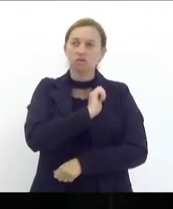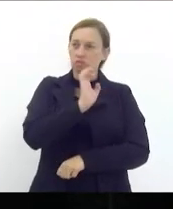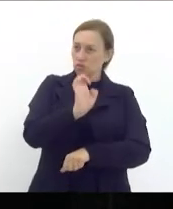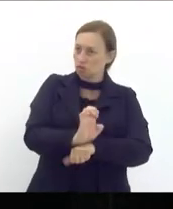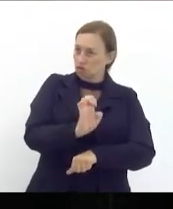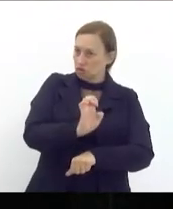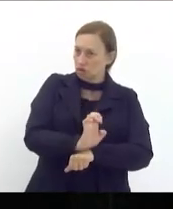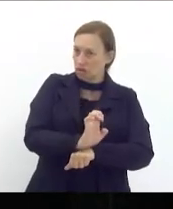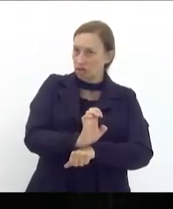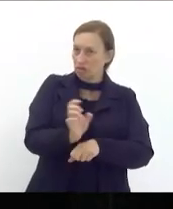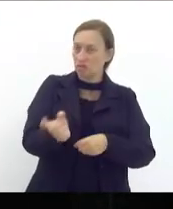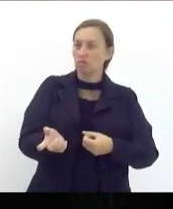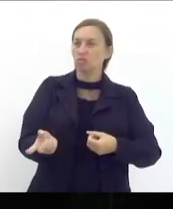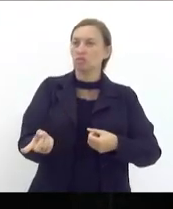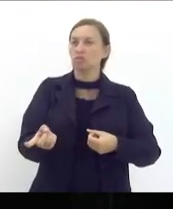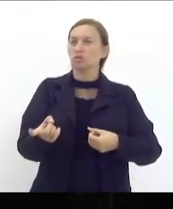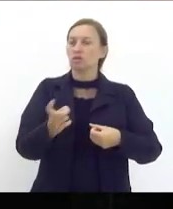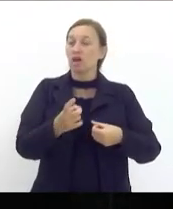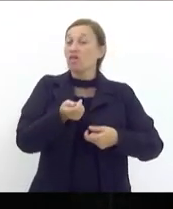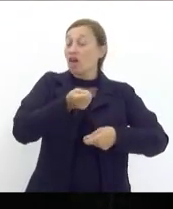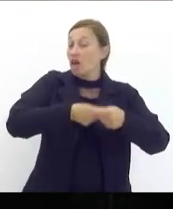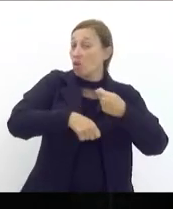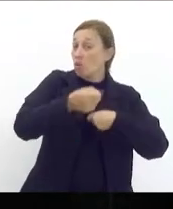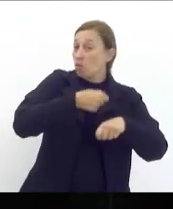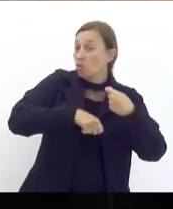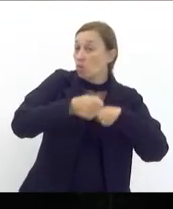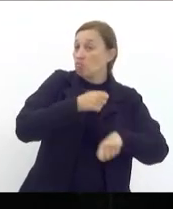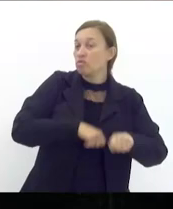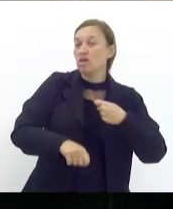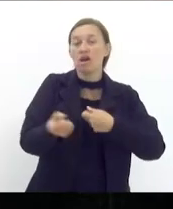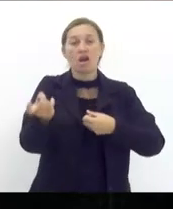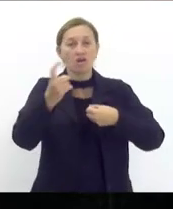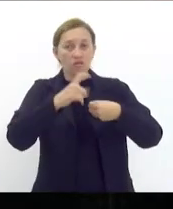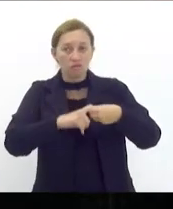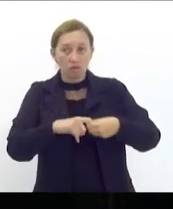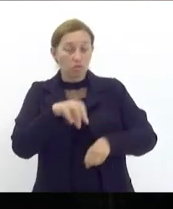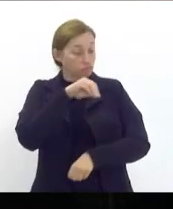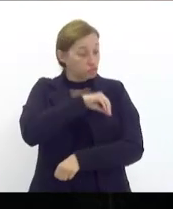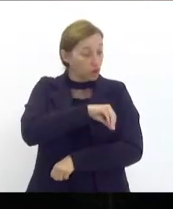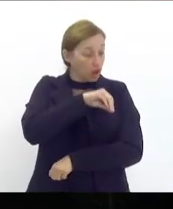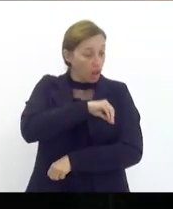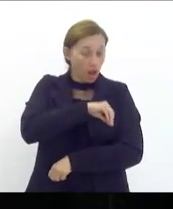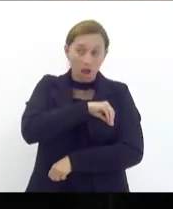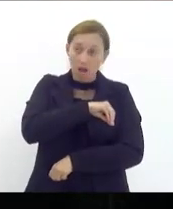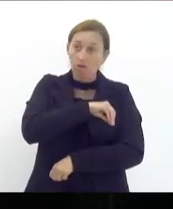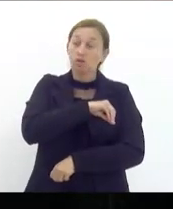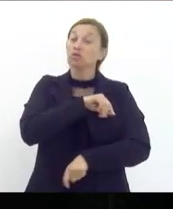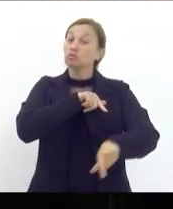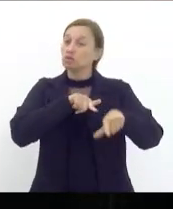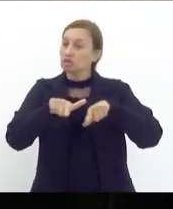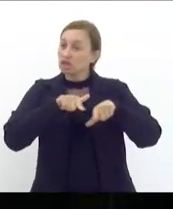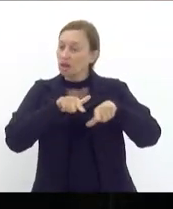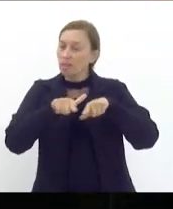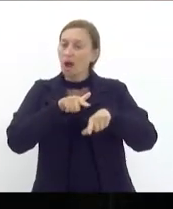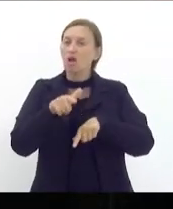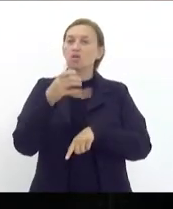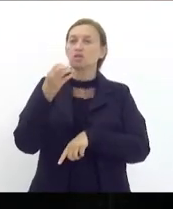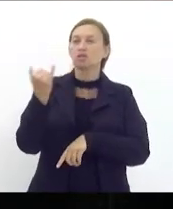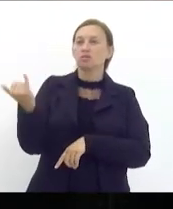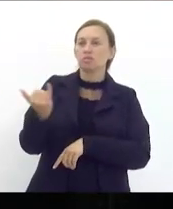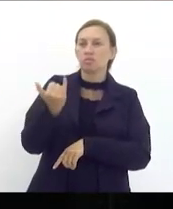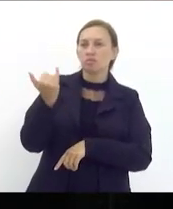recuperação da sua economia na geração de renda na geração de emprego dando importantes